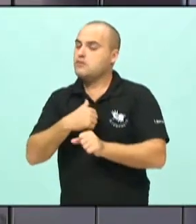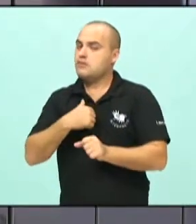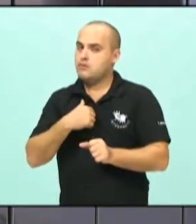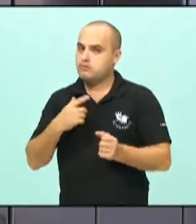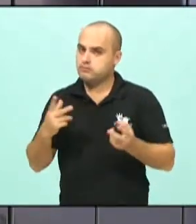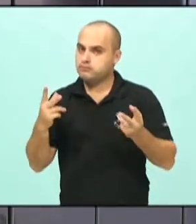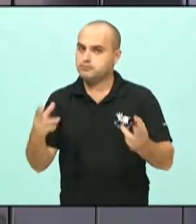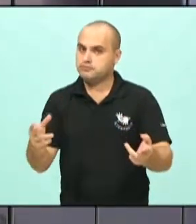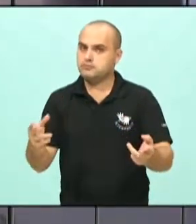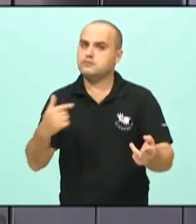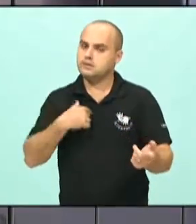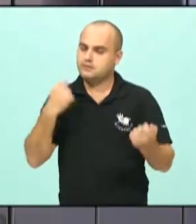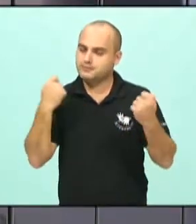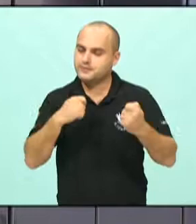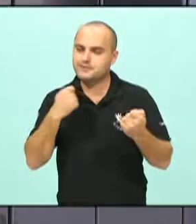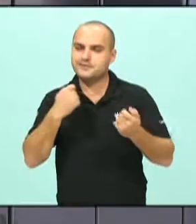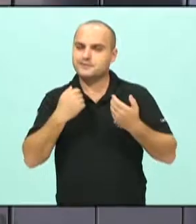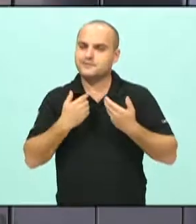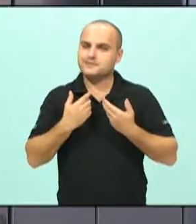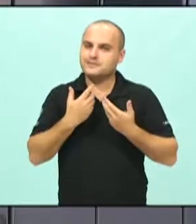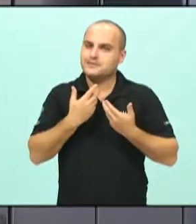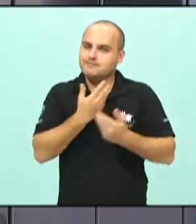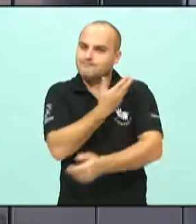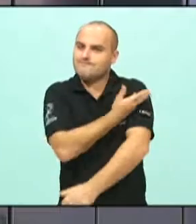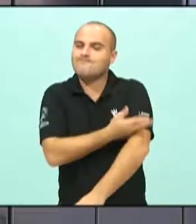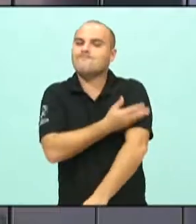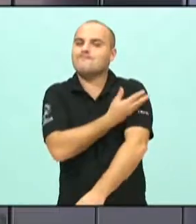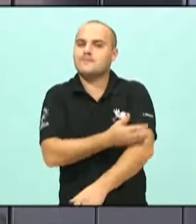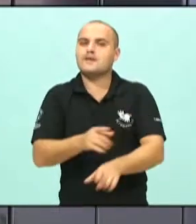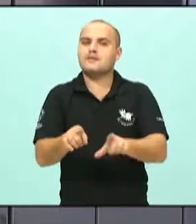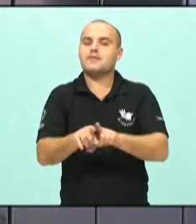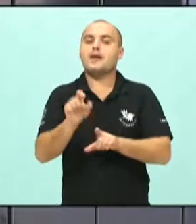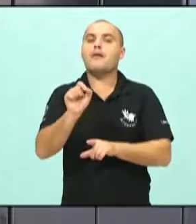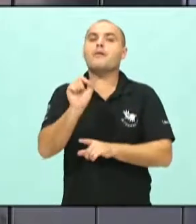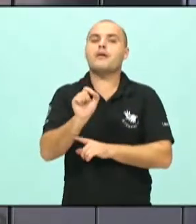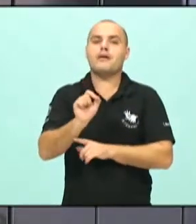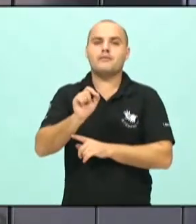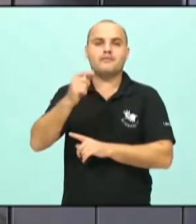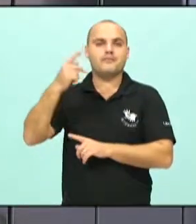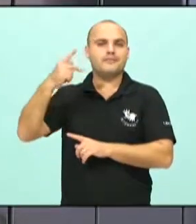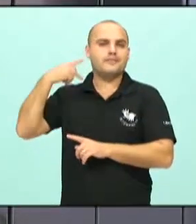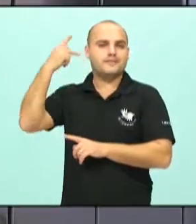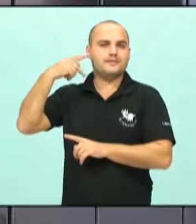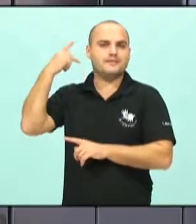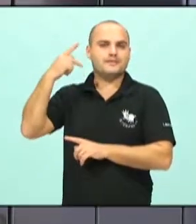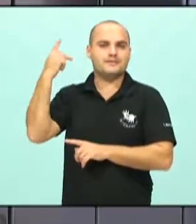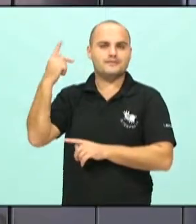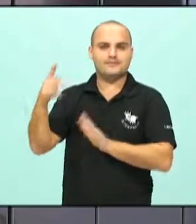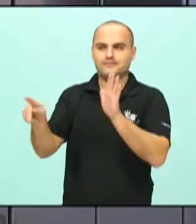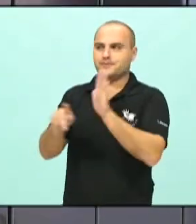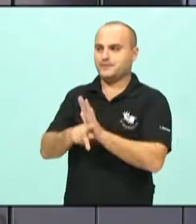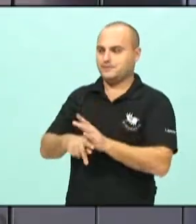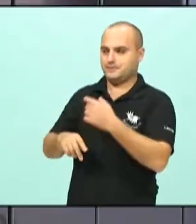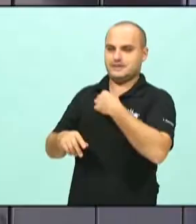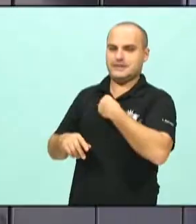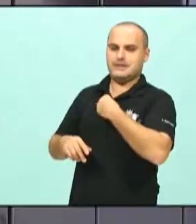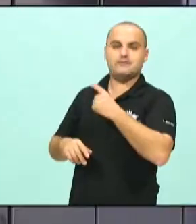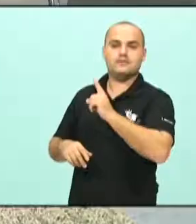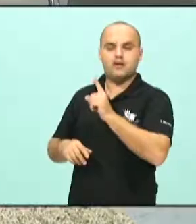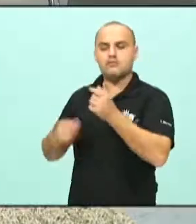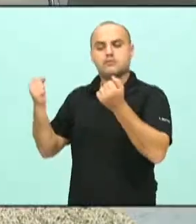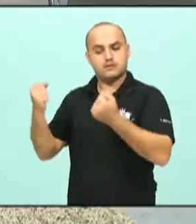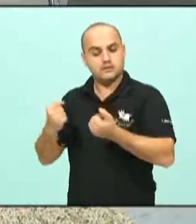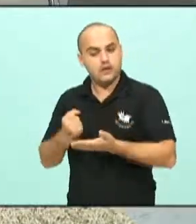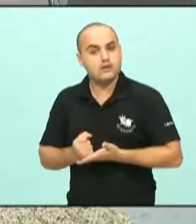também tenho que me acostumar, é essa questão de fazer da política algo que não é para si e sim para a coletividade.